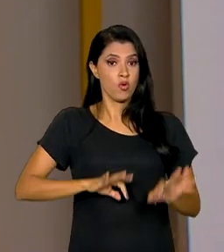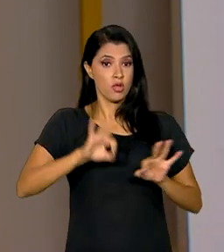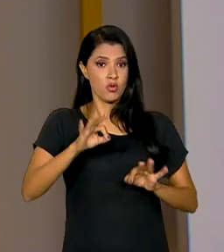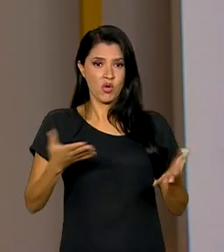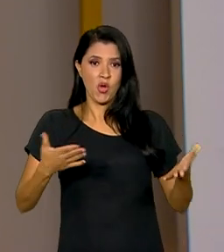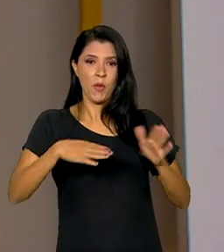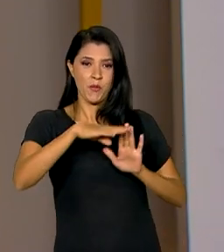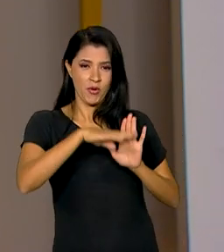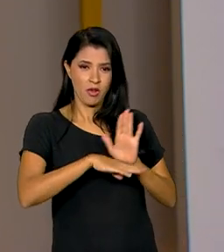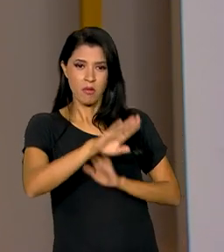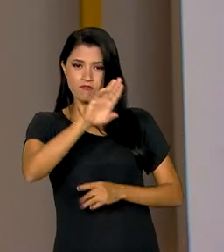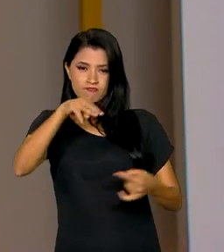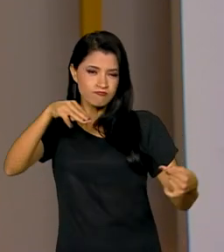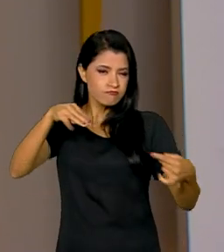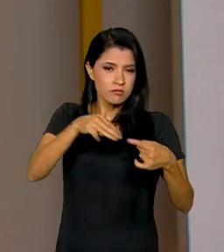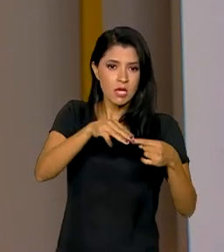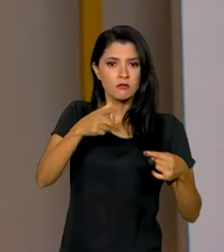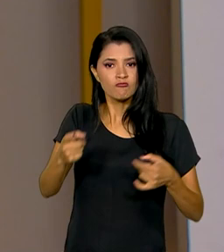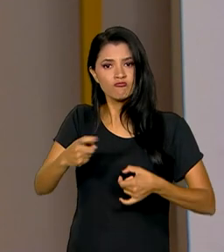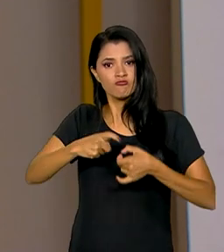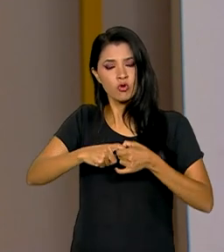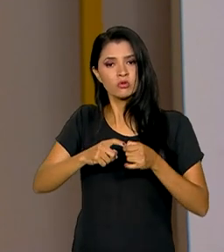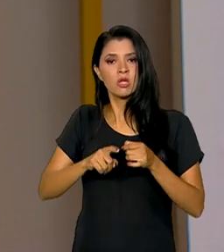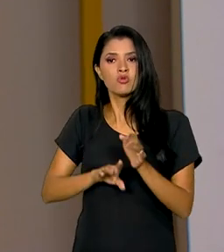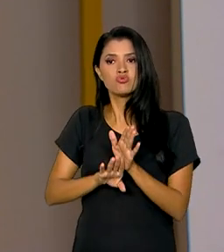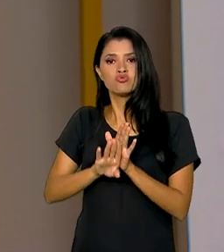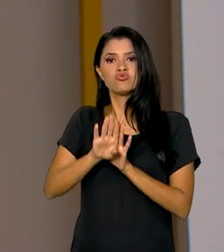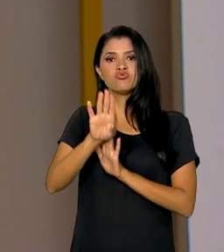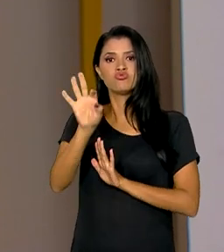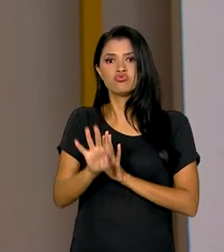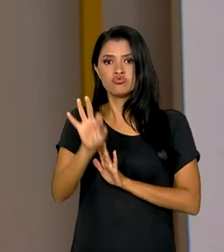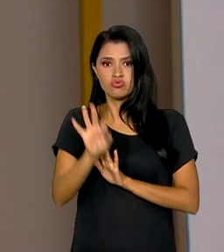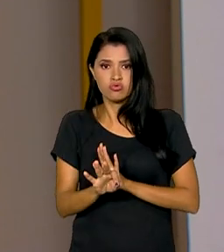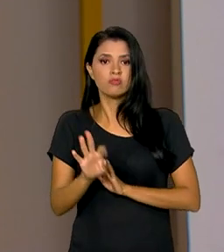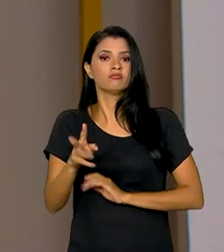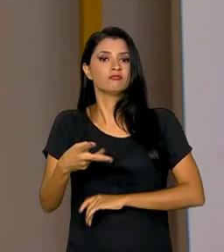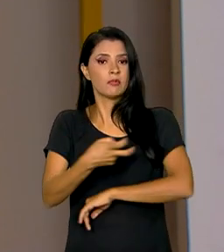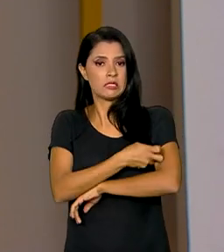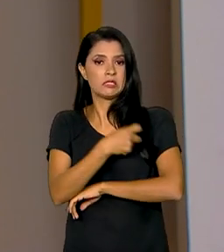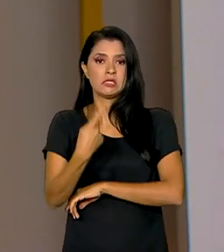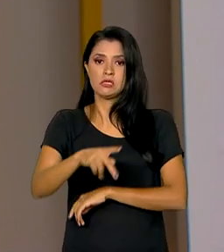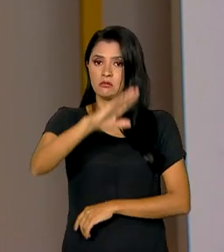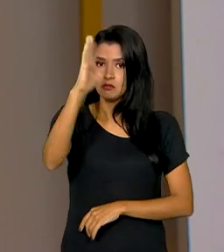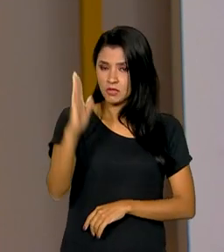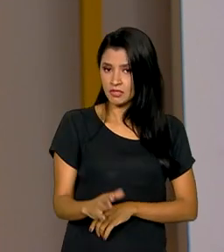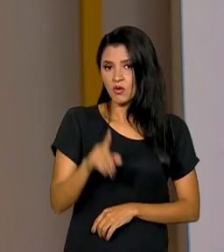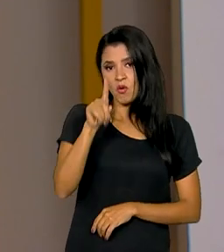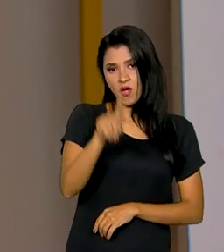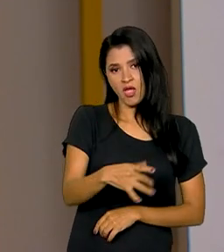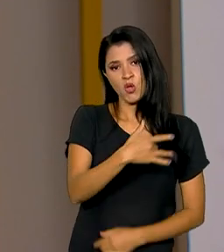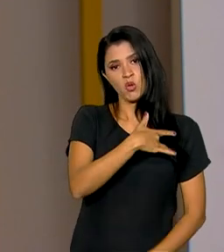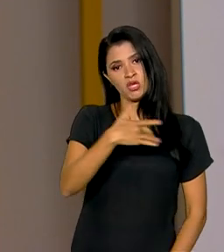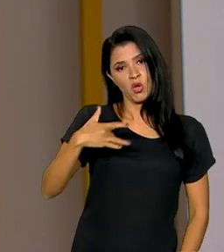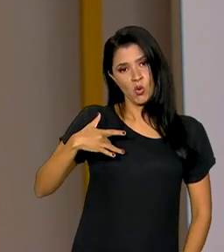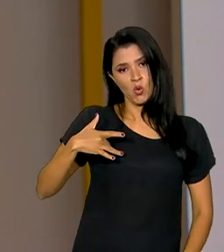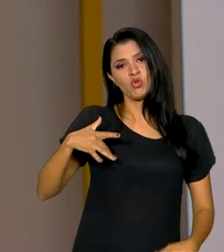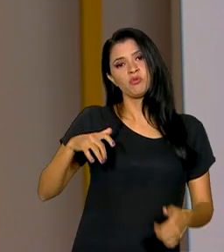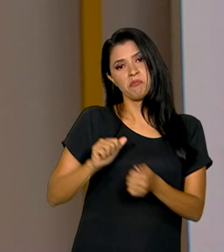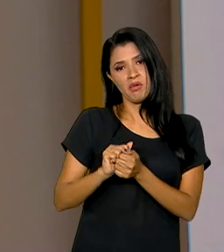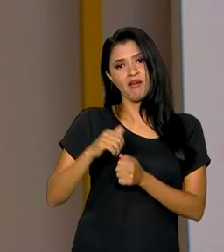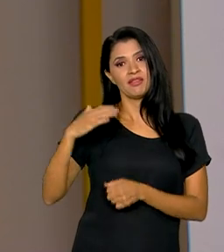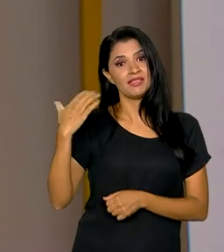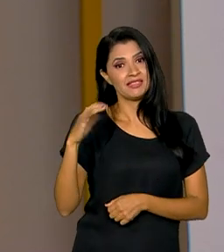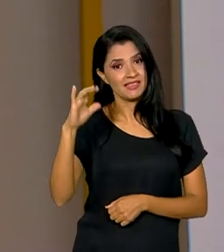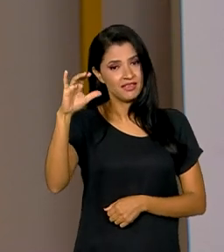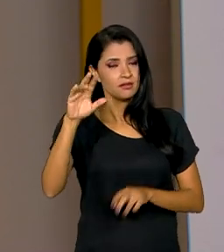programa que tem como meta recuperar os índices de cobertura vacinal no país. É o Saúde Consciência, que foi